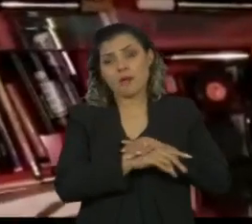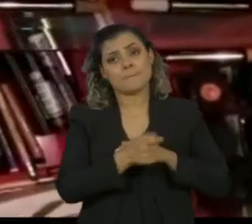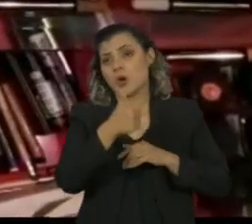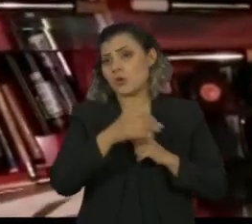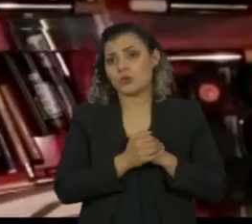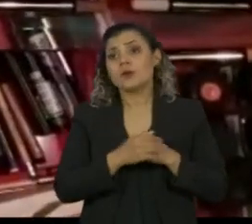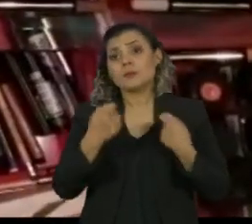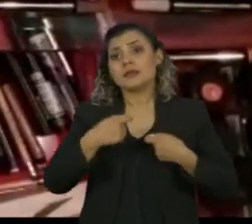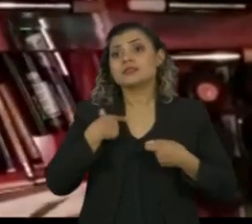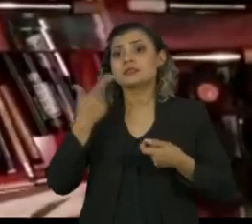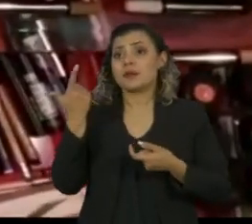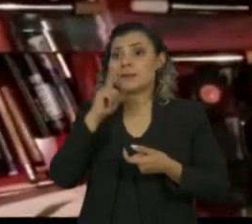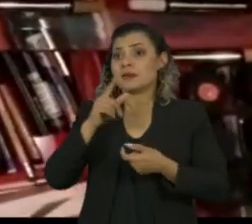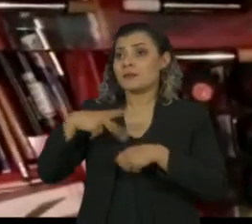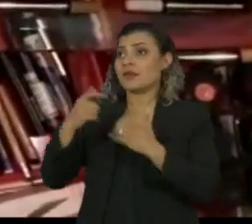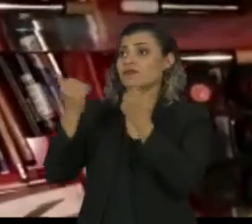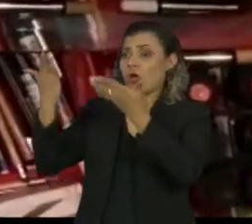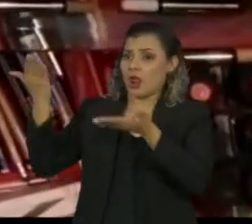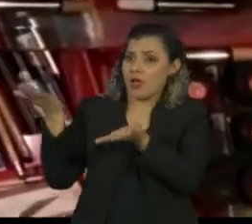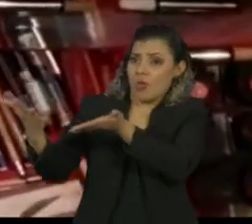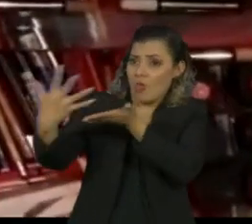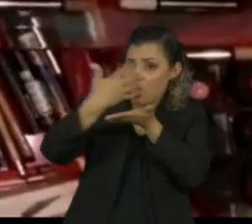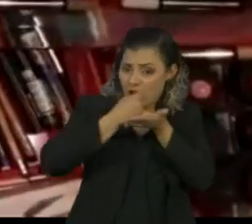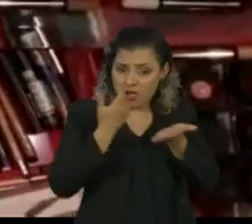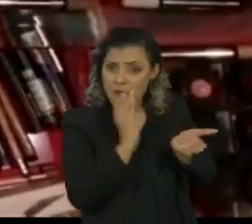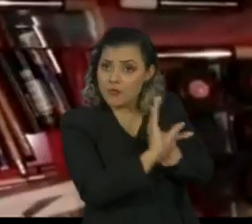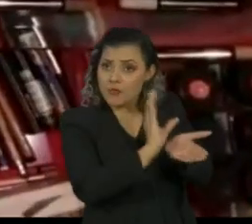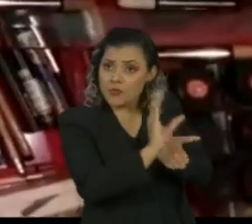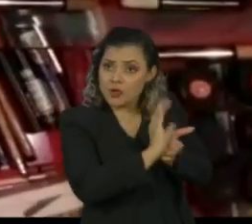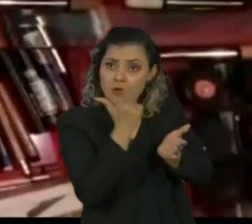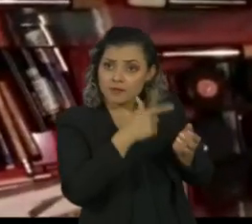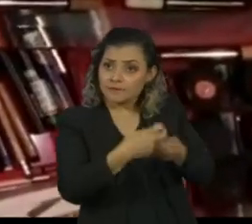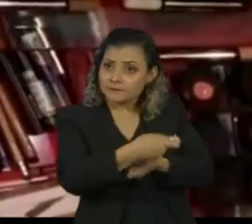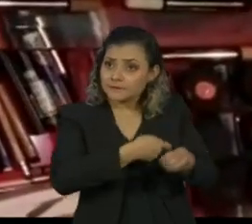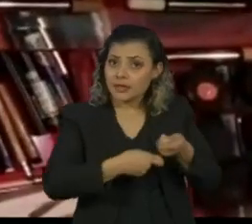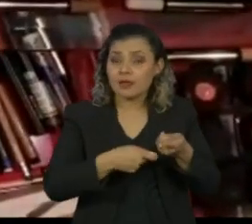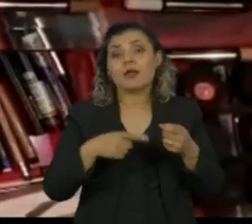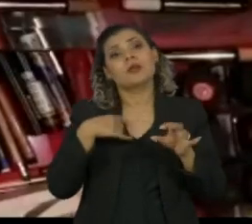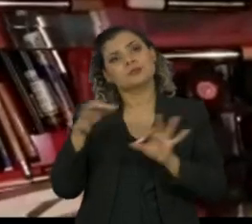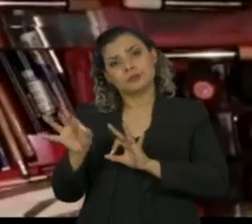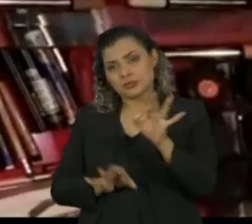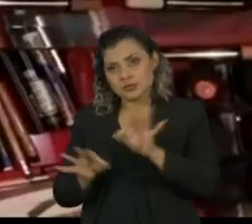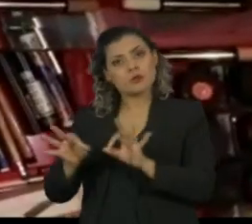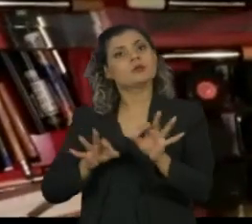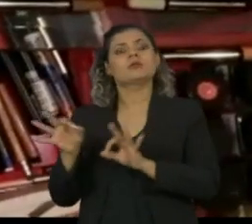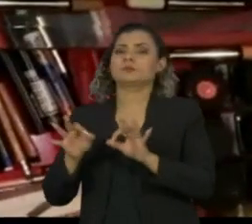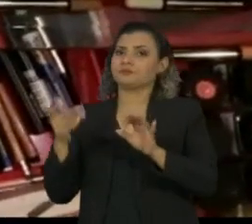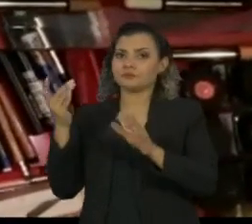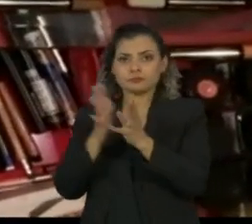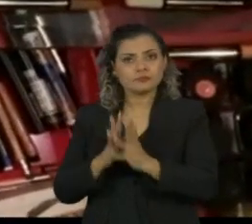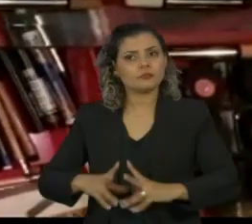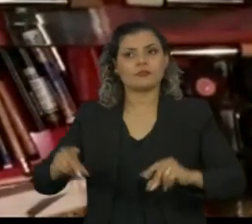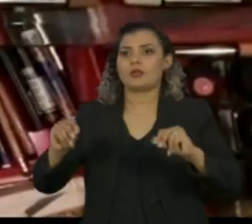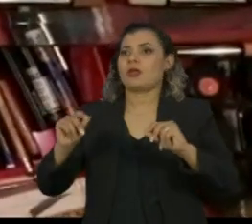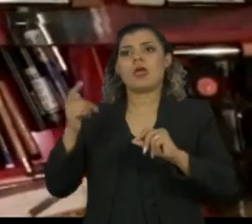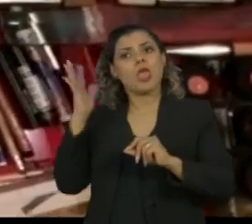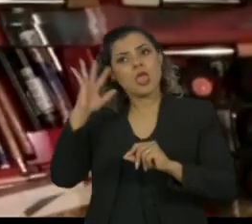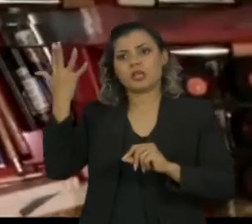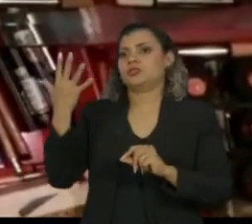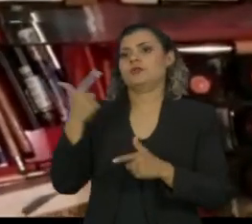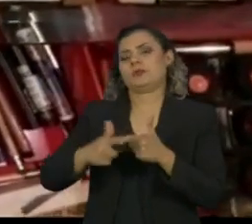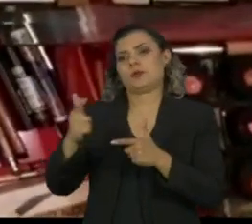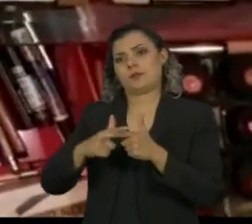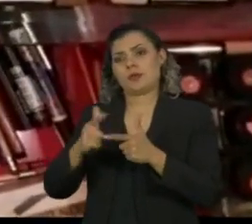de poupança externa. Ou nós vamos nos organizar para sair dessa crise mais rápido, com um